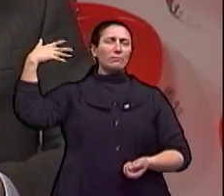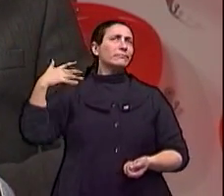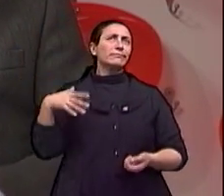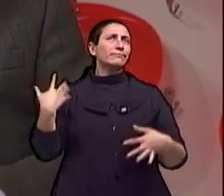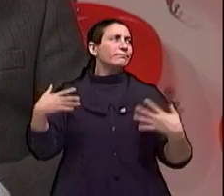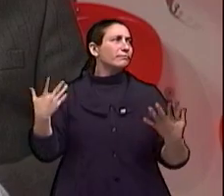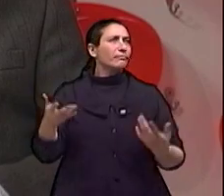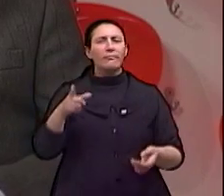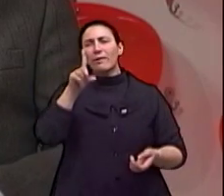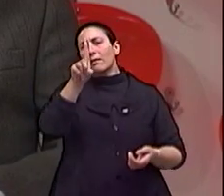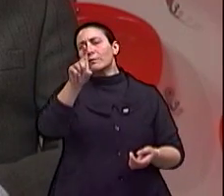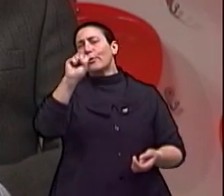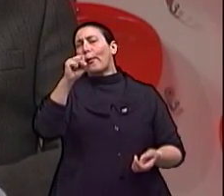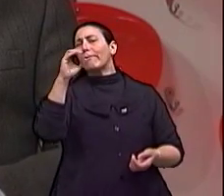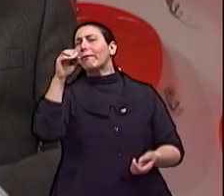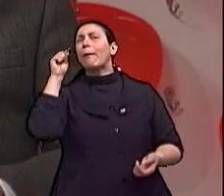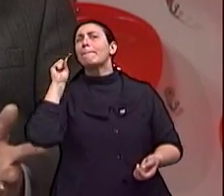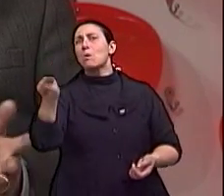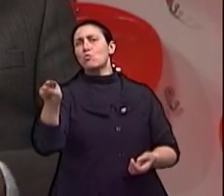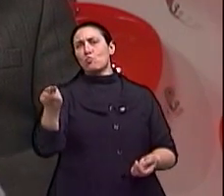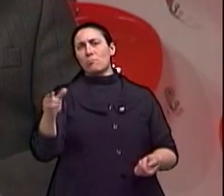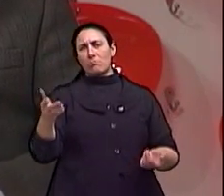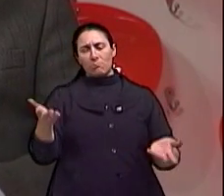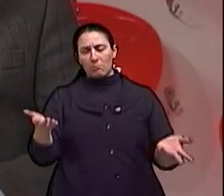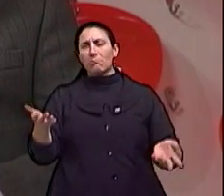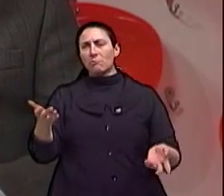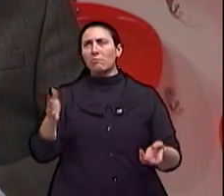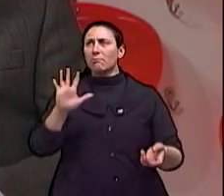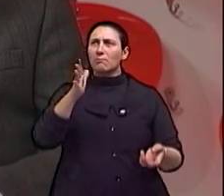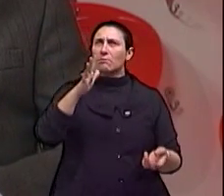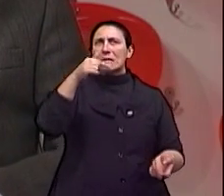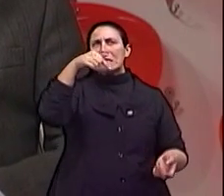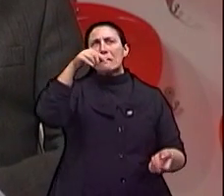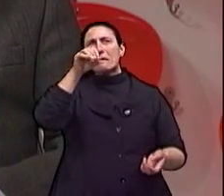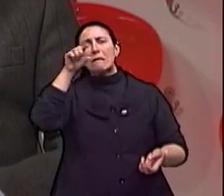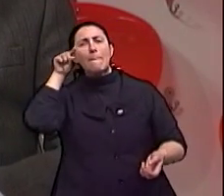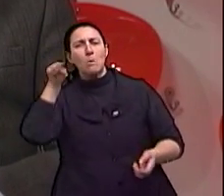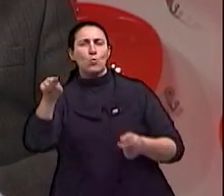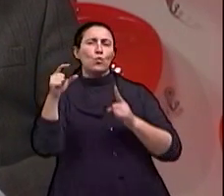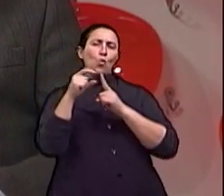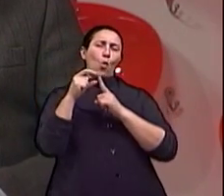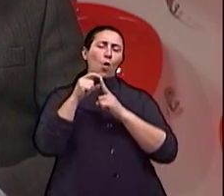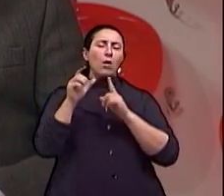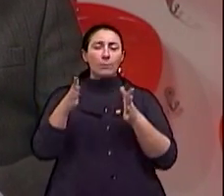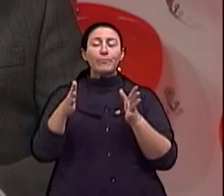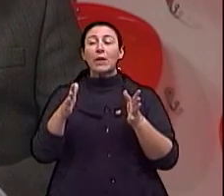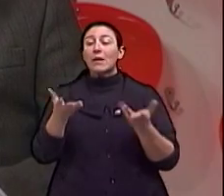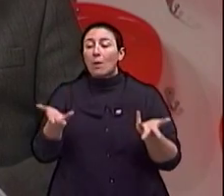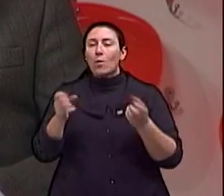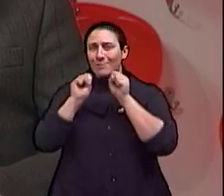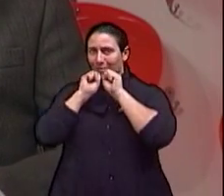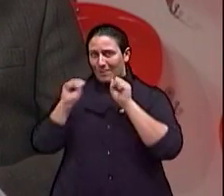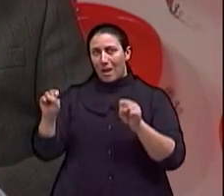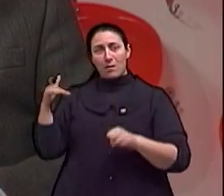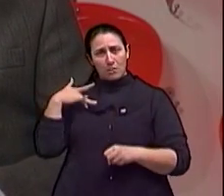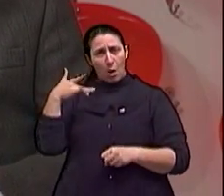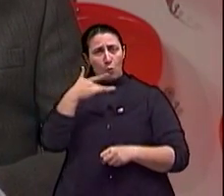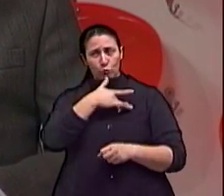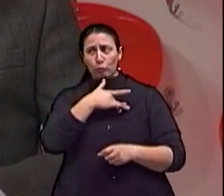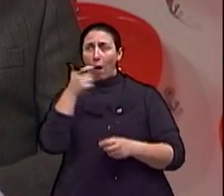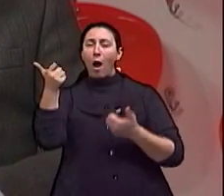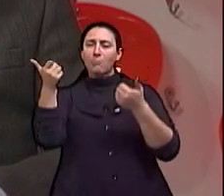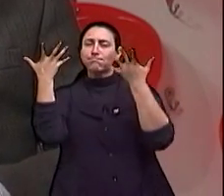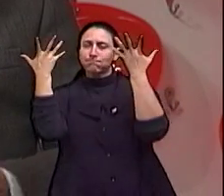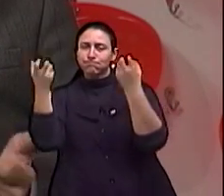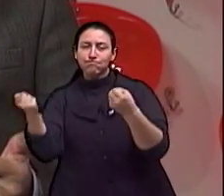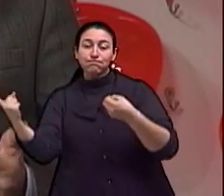180 mil reais, em torno de 70 mil dólares, mais ou menos. É, é bastante alto. a Secretaria da Saúde viabilizou esse convênio,